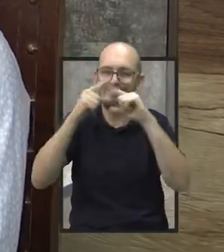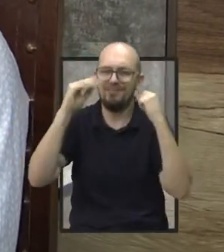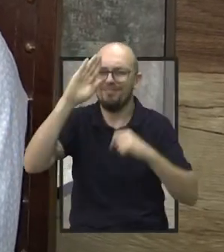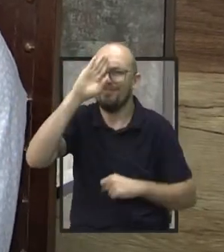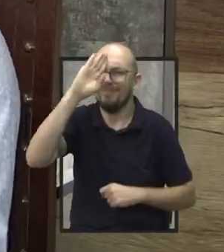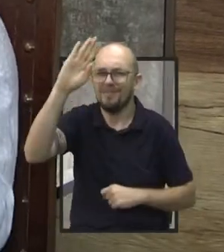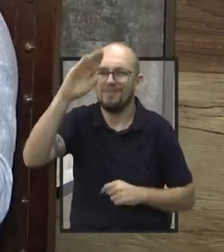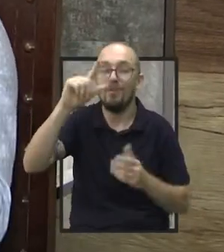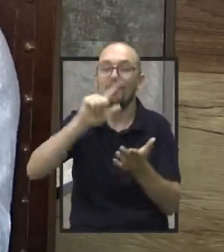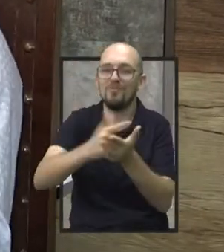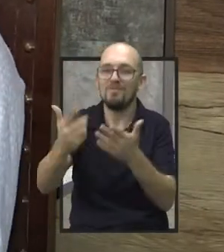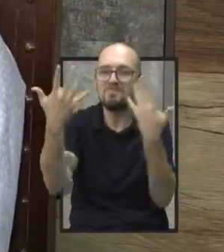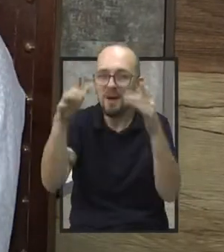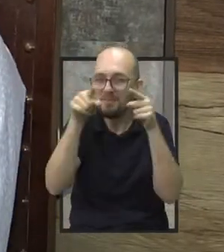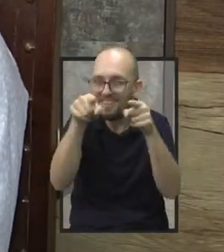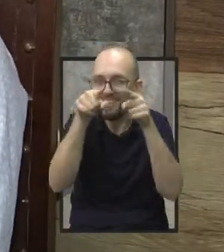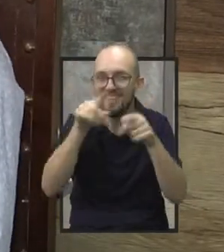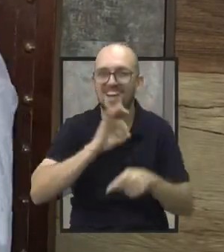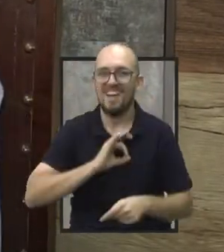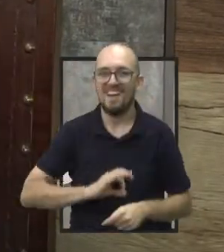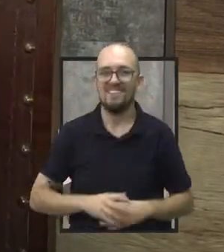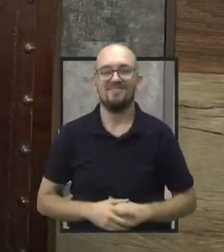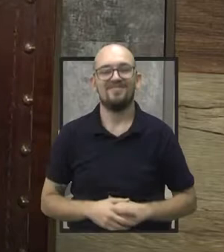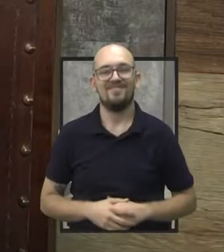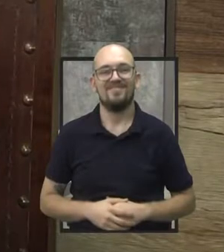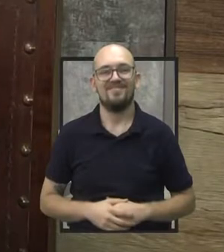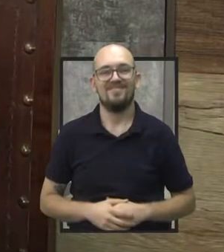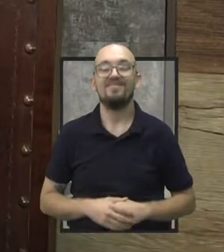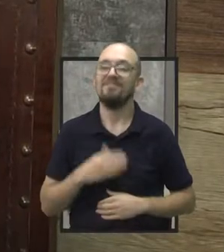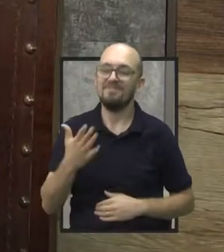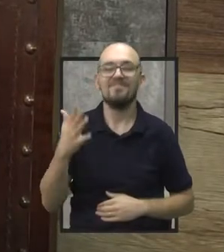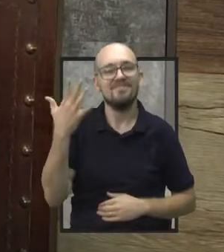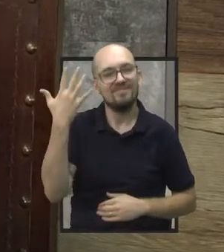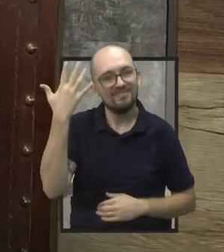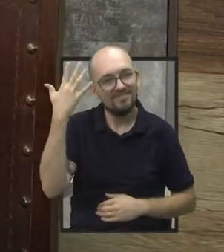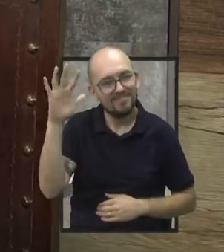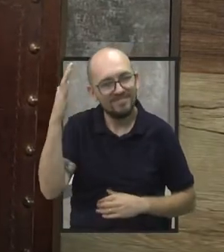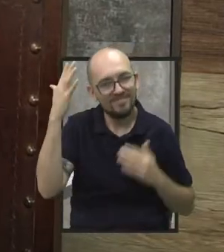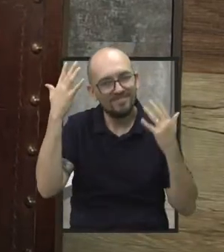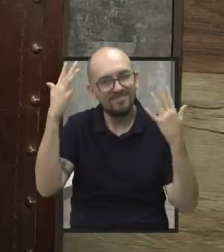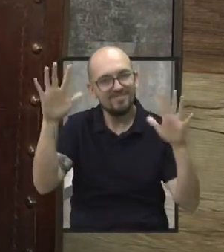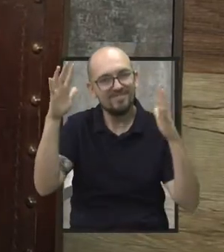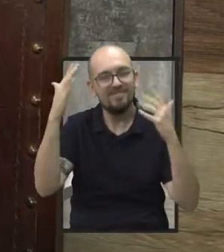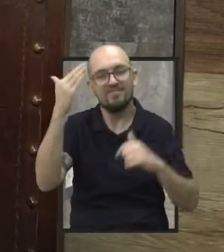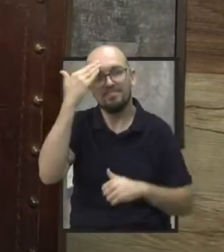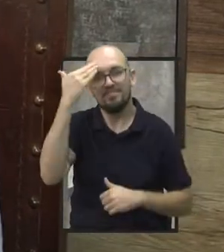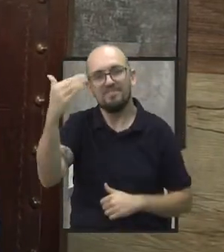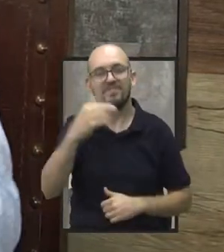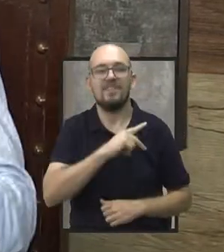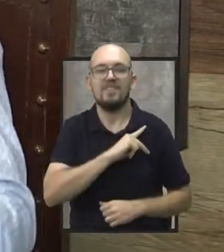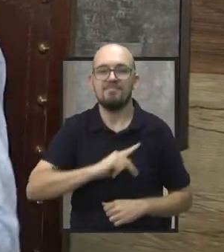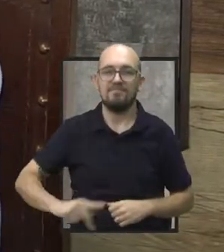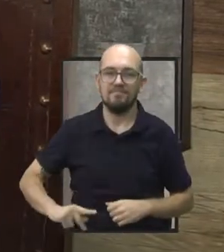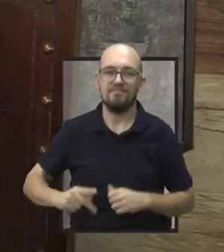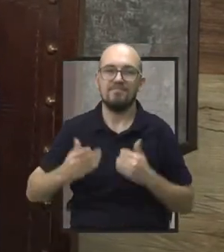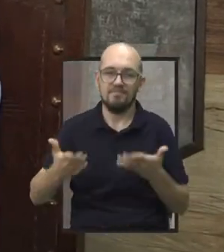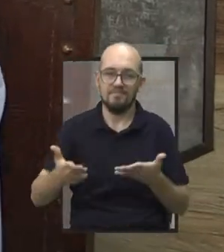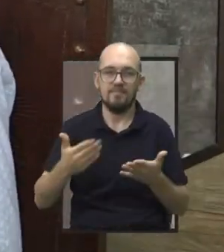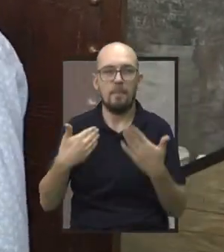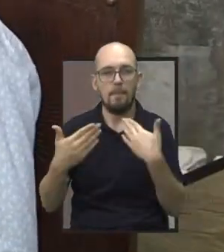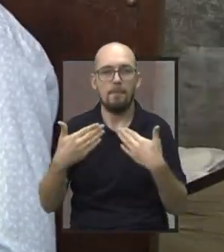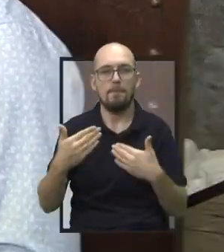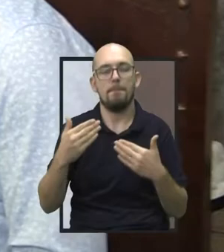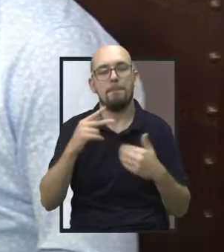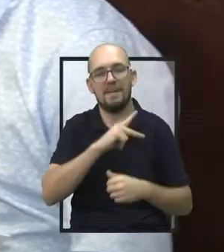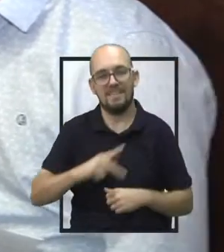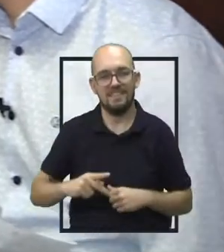do jornalismo. Parabéns a você, viu, Carlinhos? Presidente, mais uma vez, obrigado por mais essa entrevista, mais um programa A Palavra